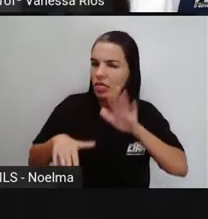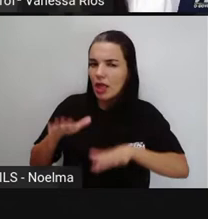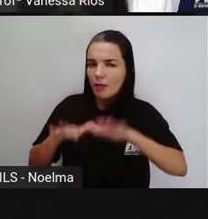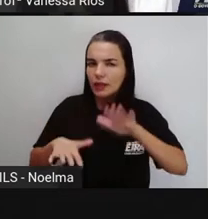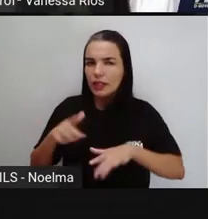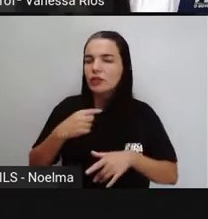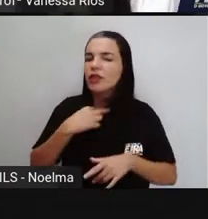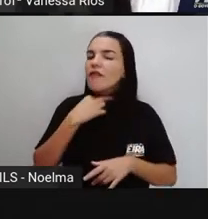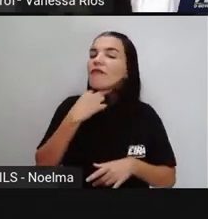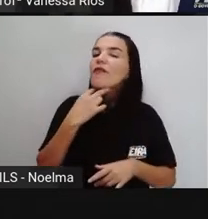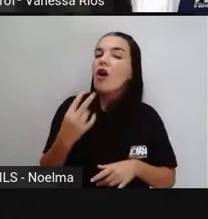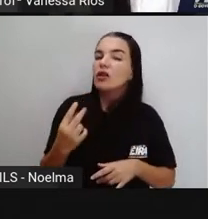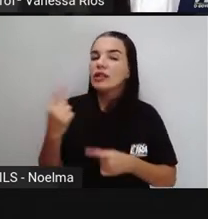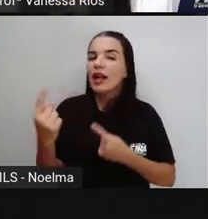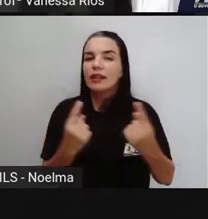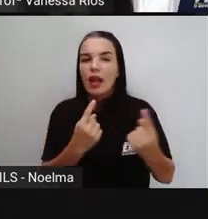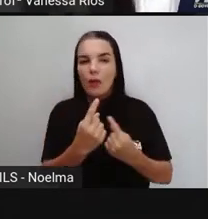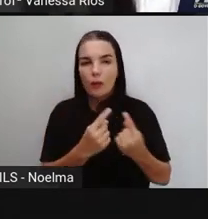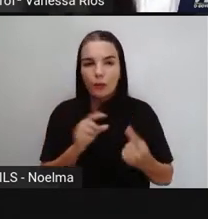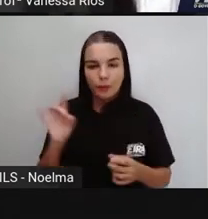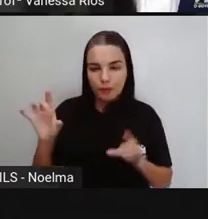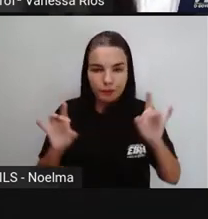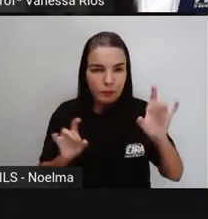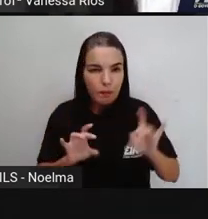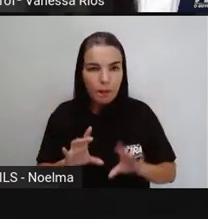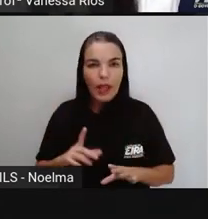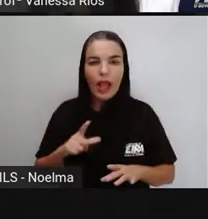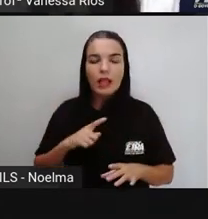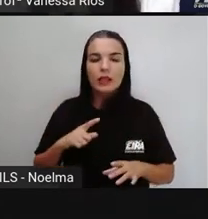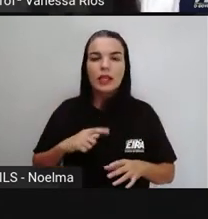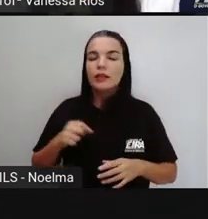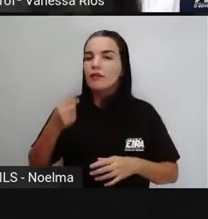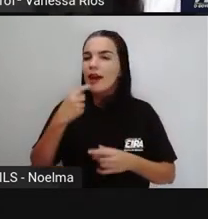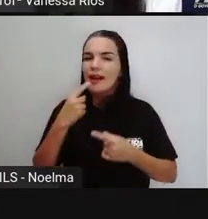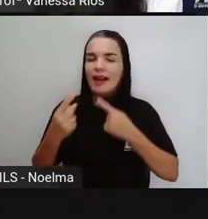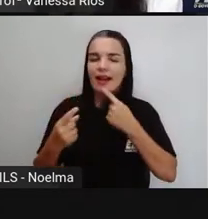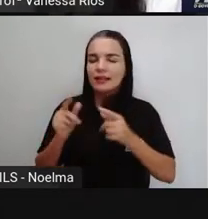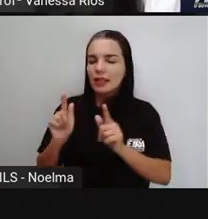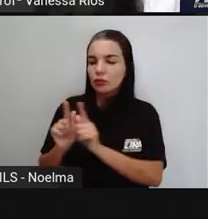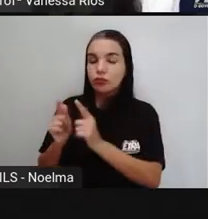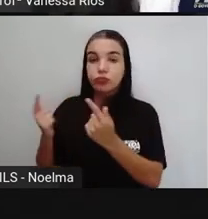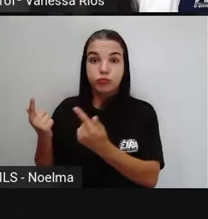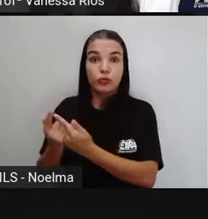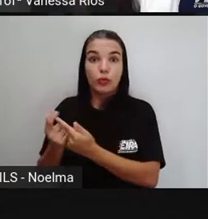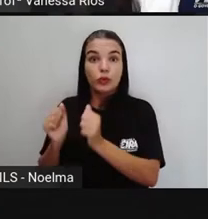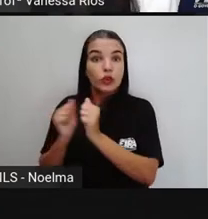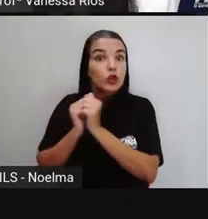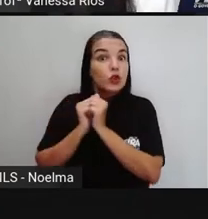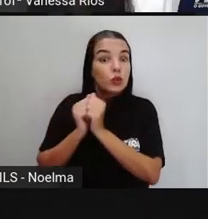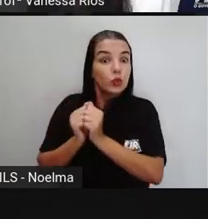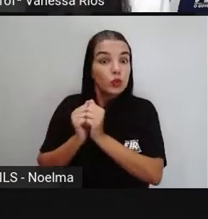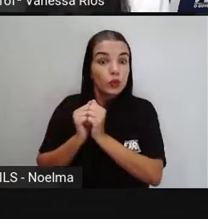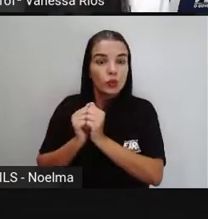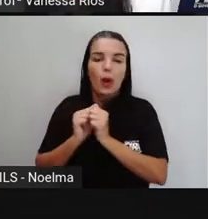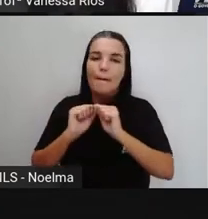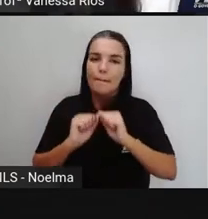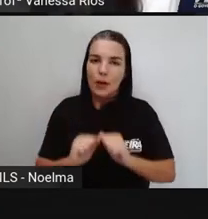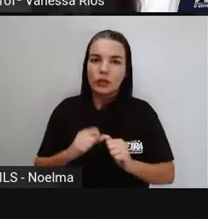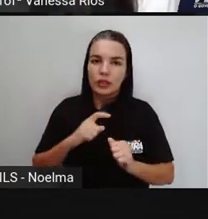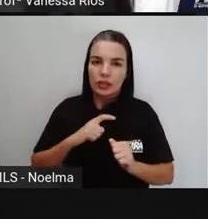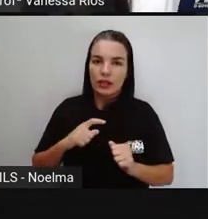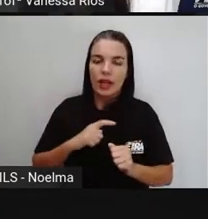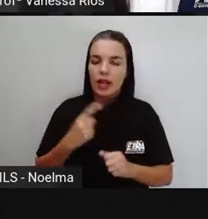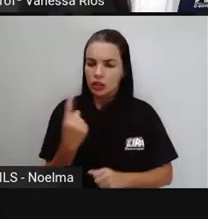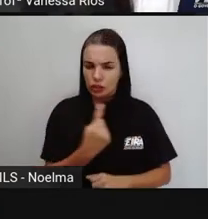de voz que cada pessoa tenha. E aí elas vão cantar em grupo, né? Podem ter participações aí de